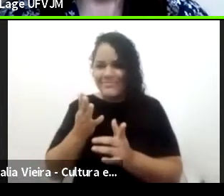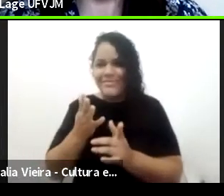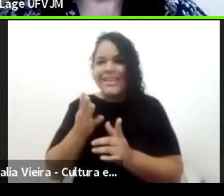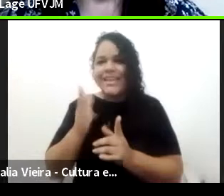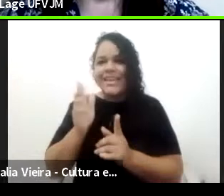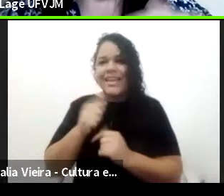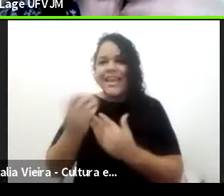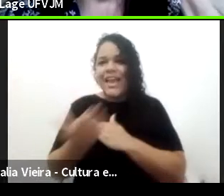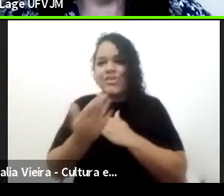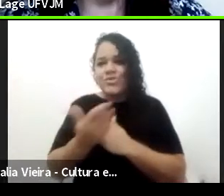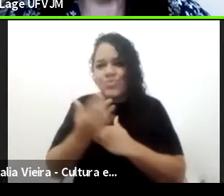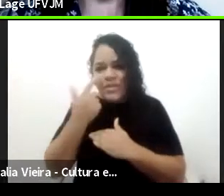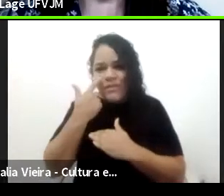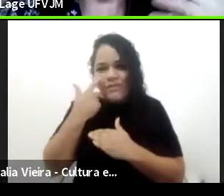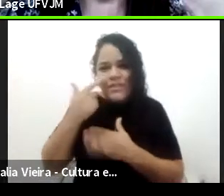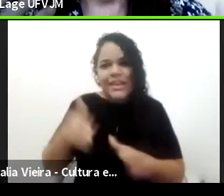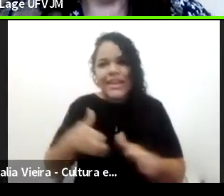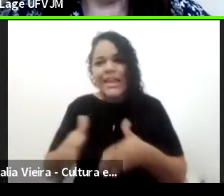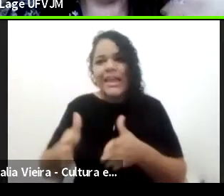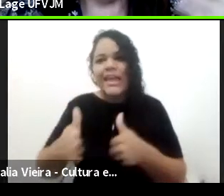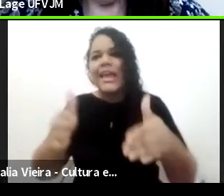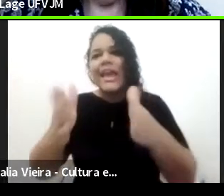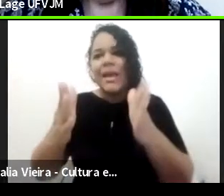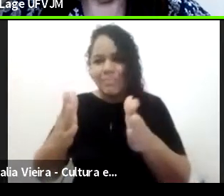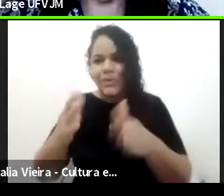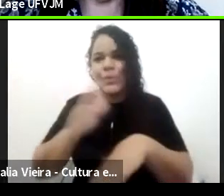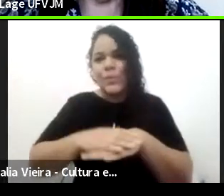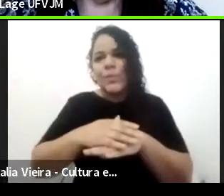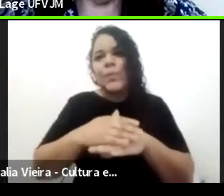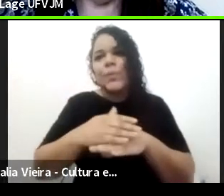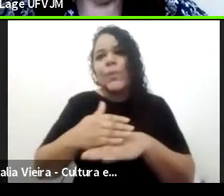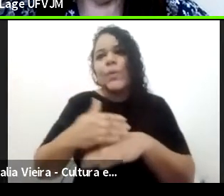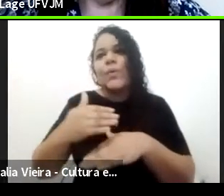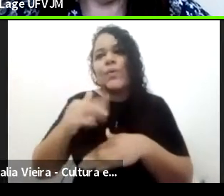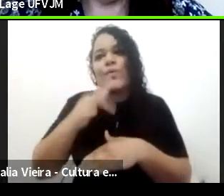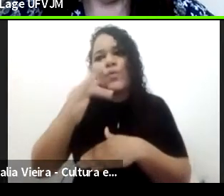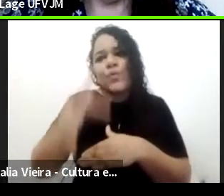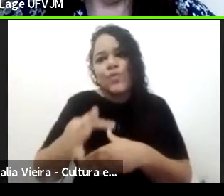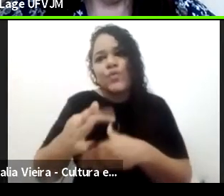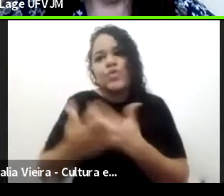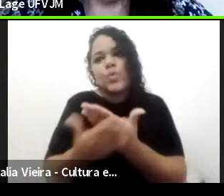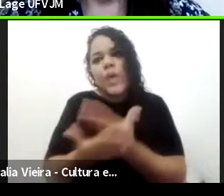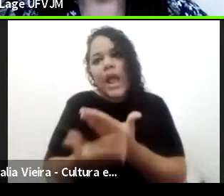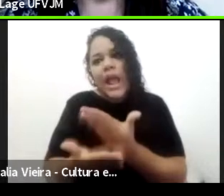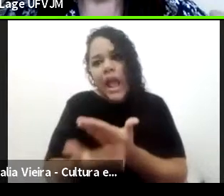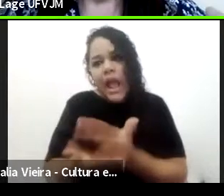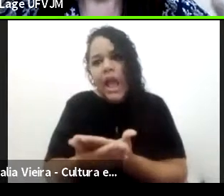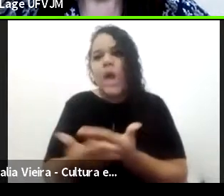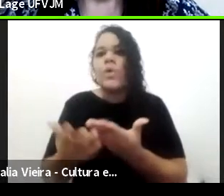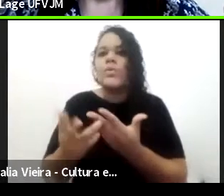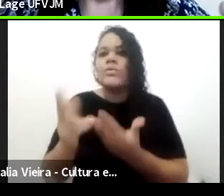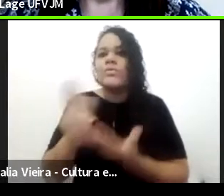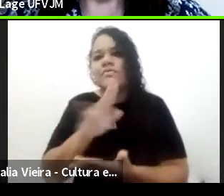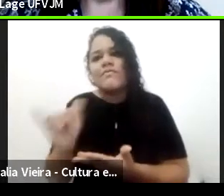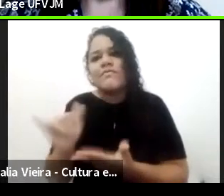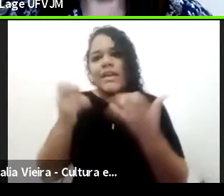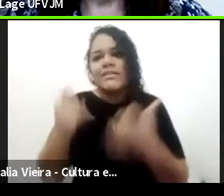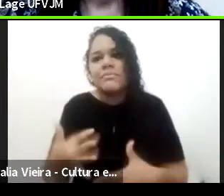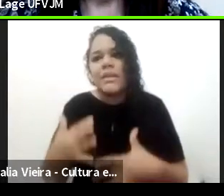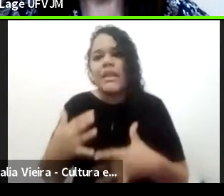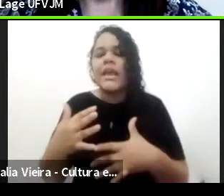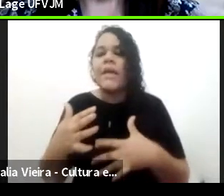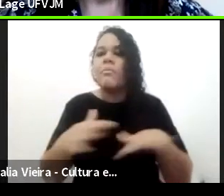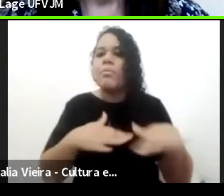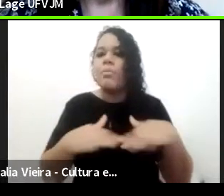perspectivas para as aulas que virão e que vão dialogar com o movimento da independência, então, vou